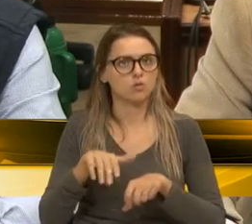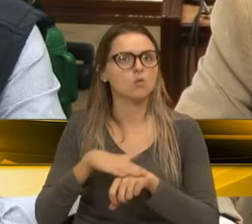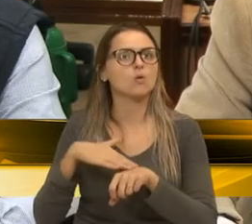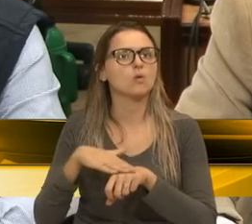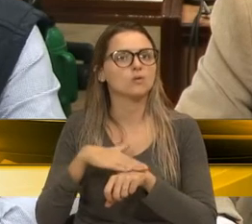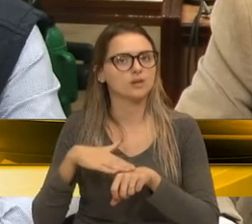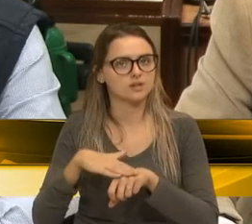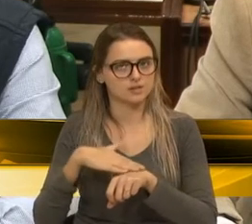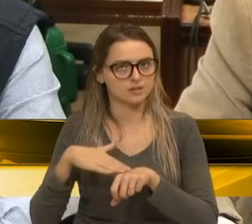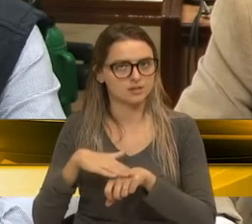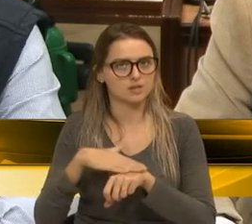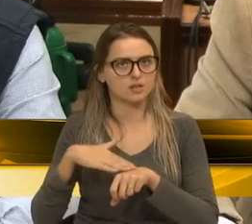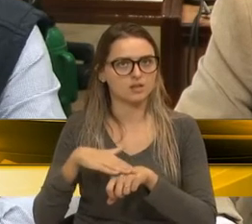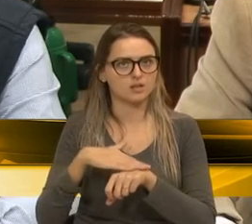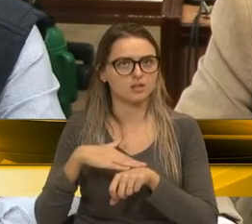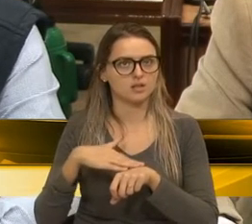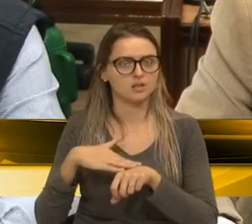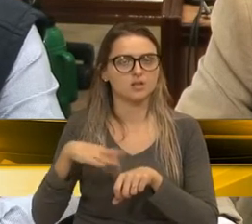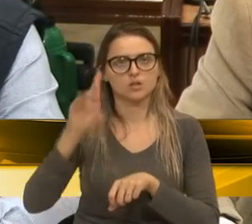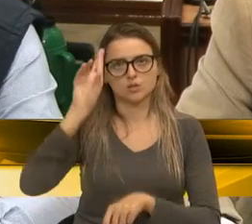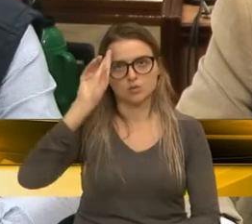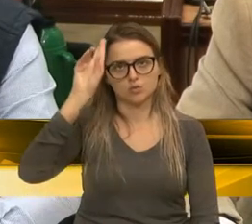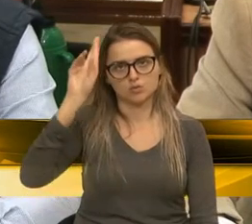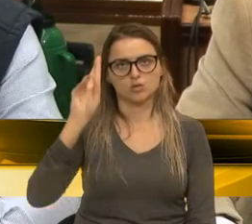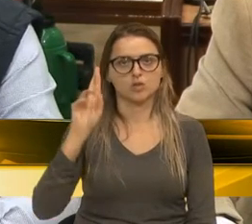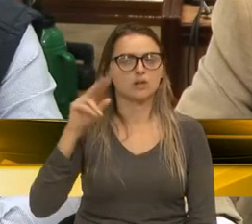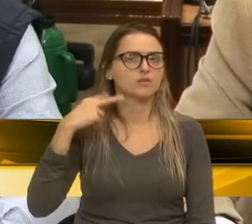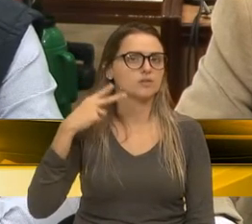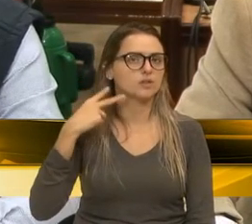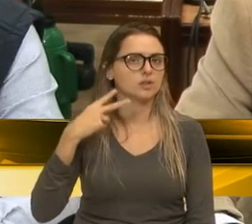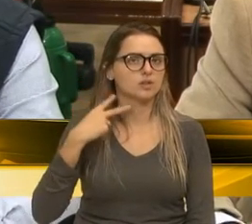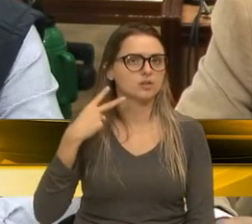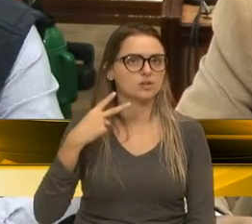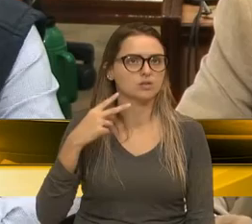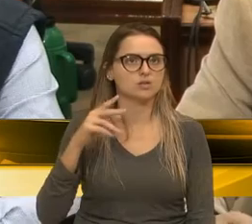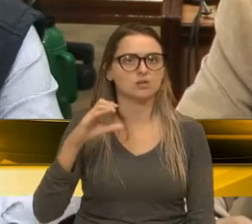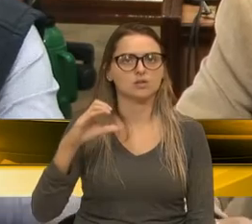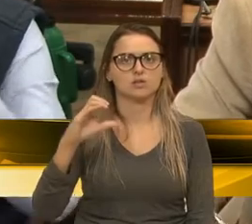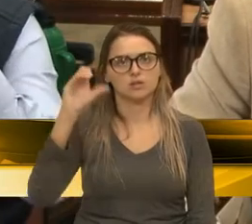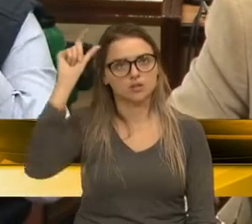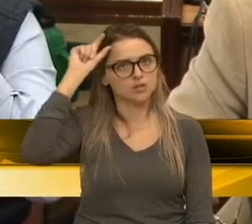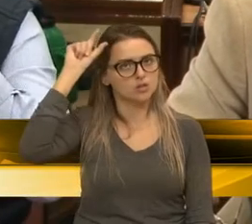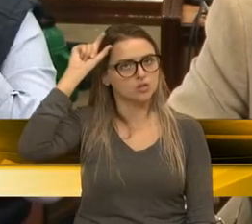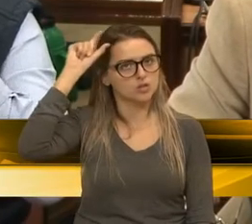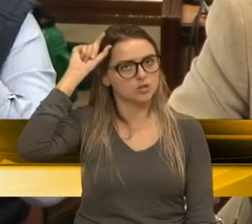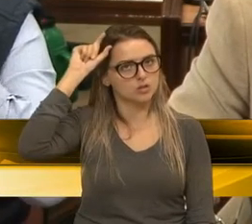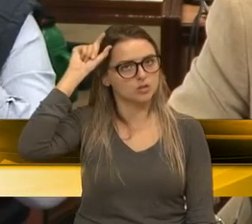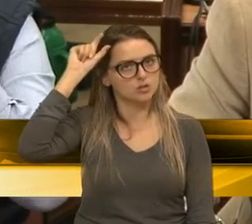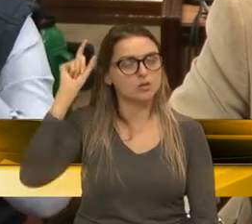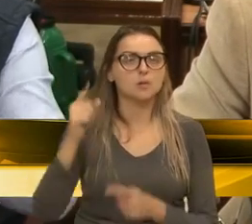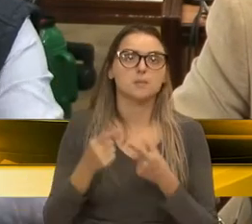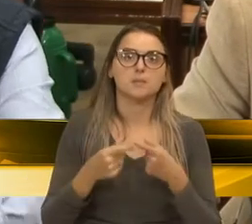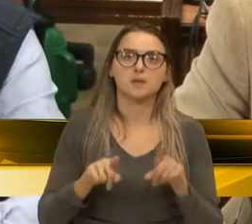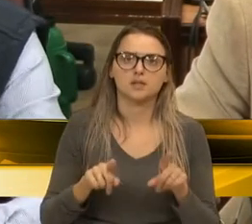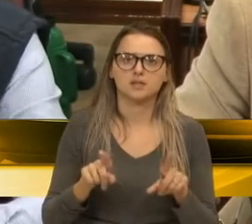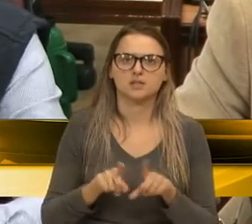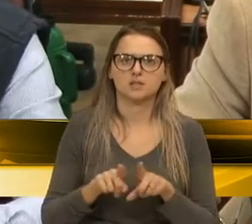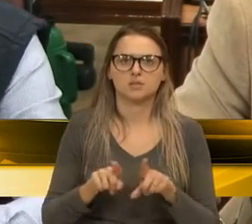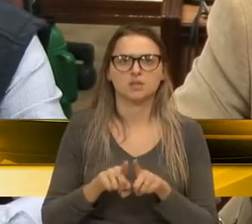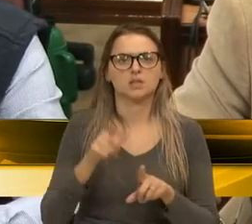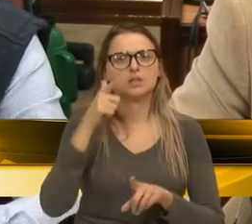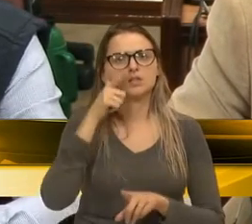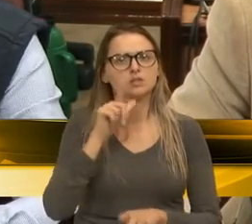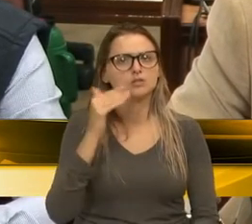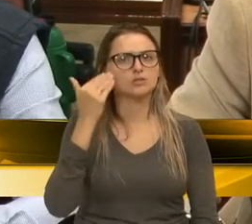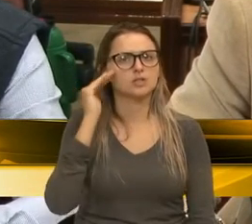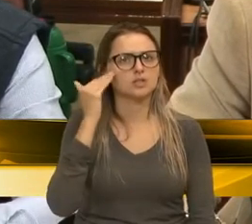ao chefe de gabinete, o vereador Chico Guerra, mas também de poder entender,